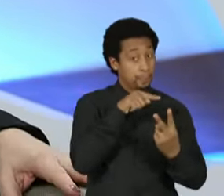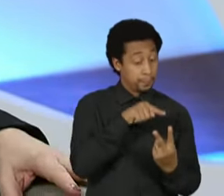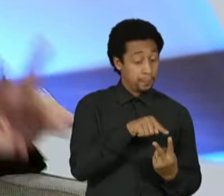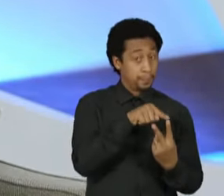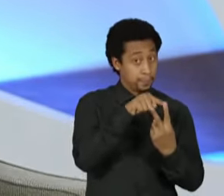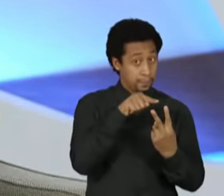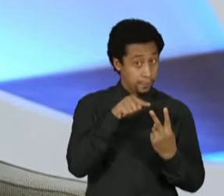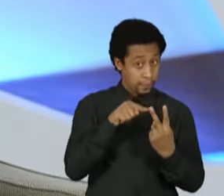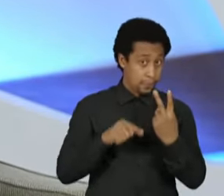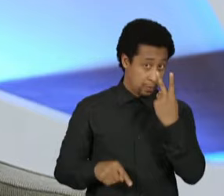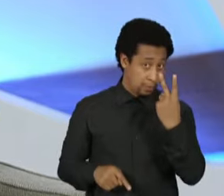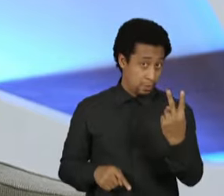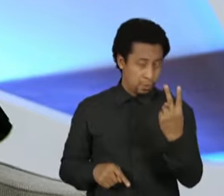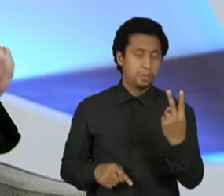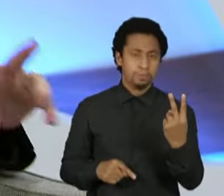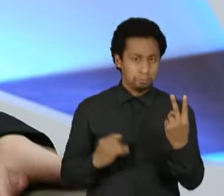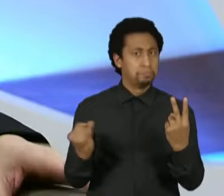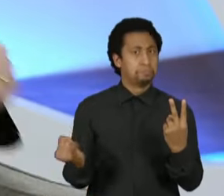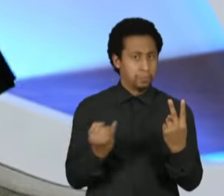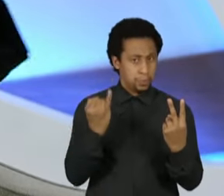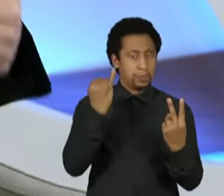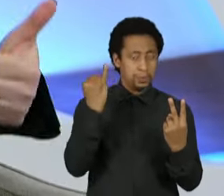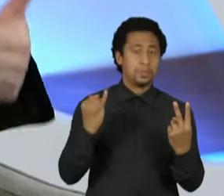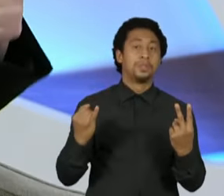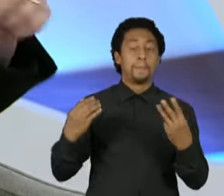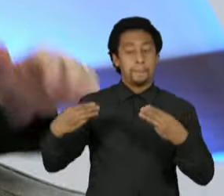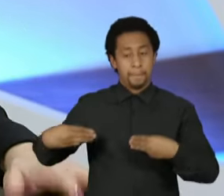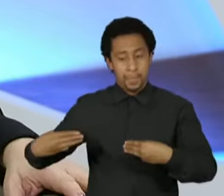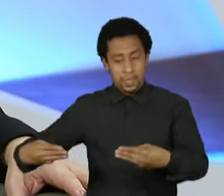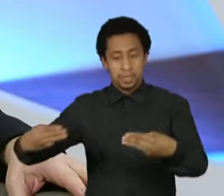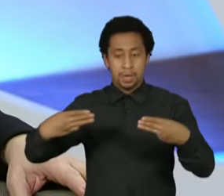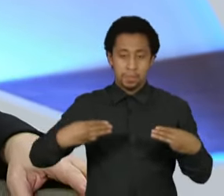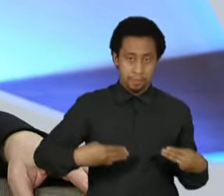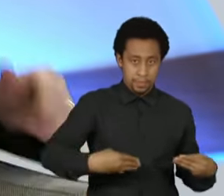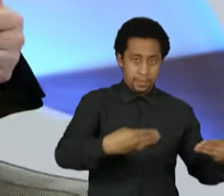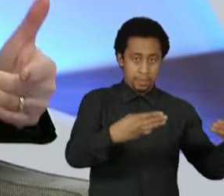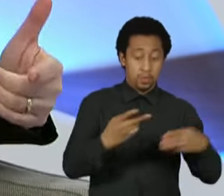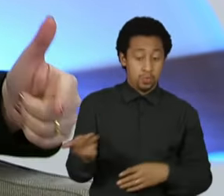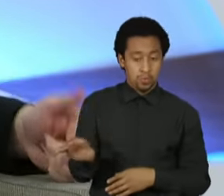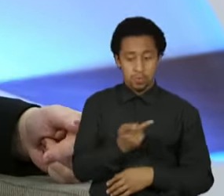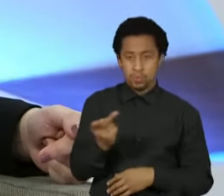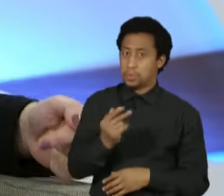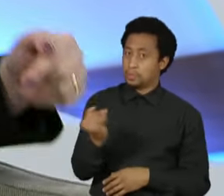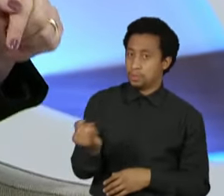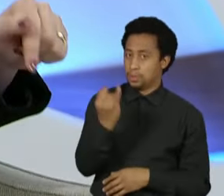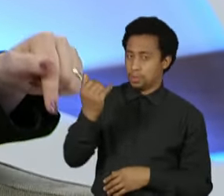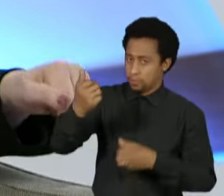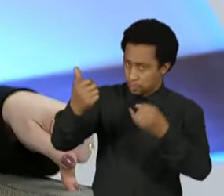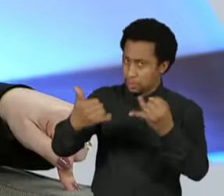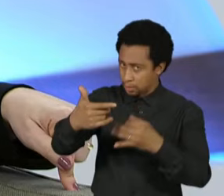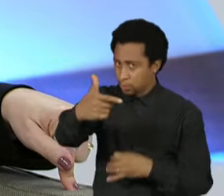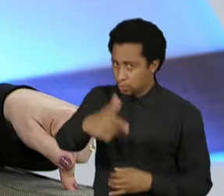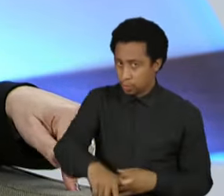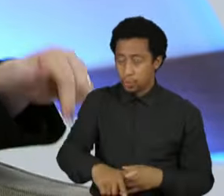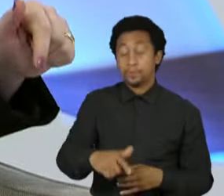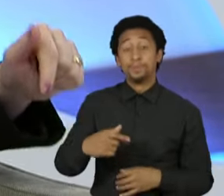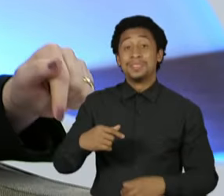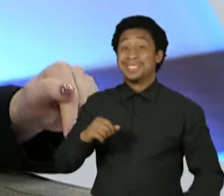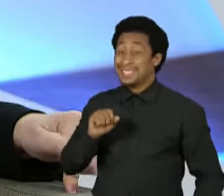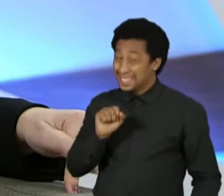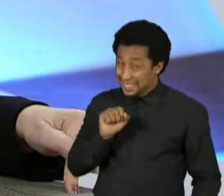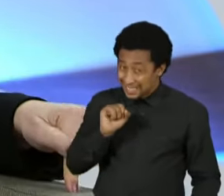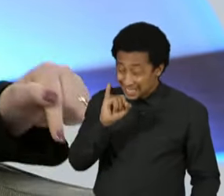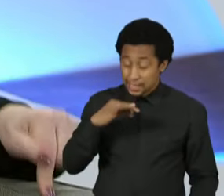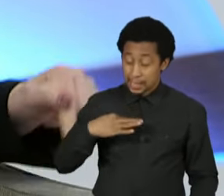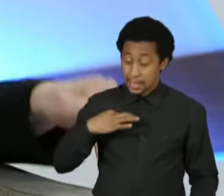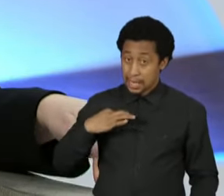ministérios. Primeiro, aliás, se você me permitir, disse, vou repetir aqui, que eleita presidente, o meu